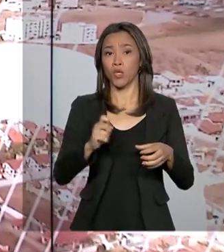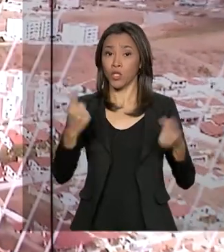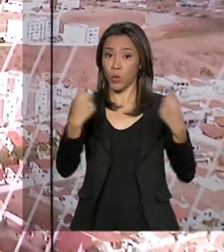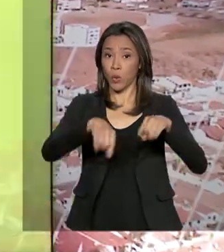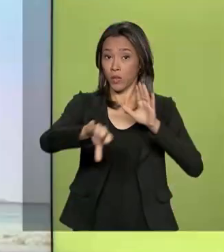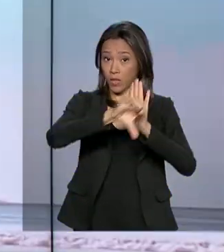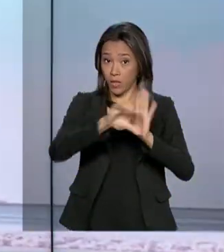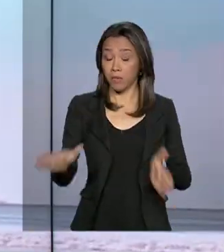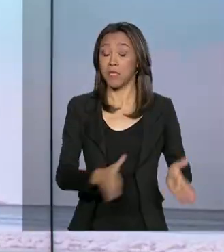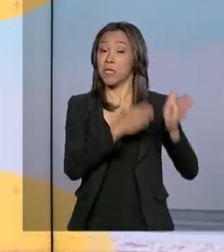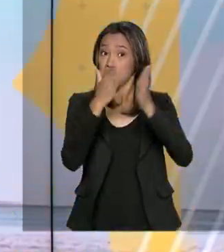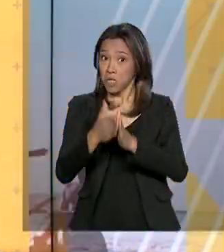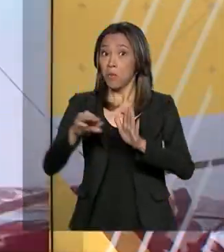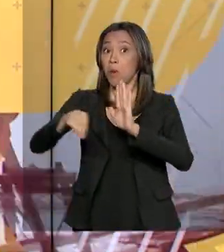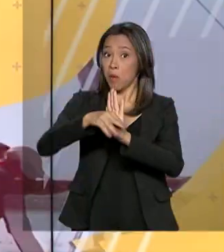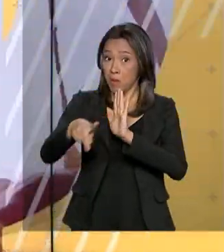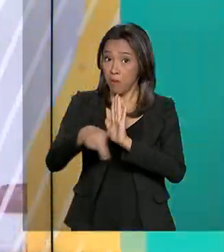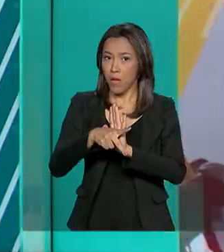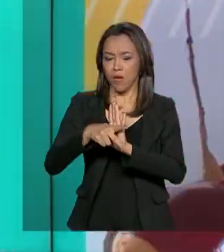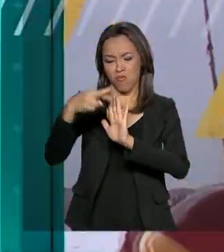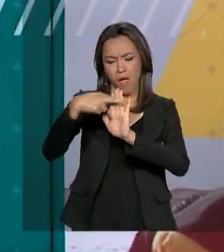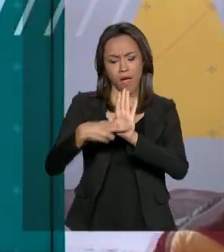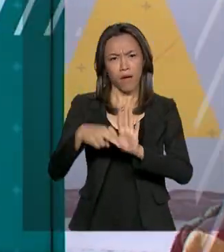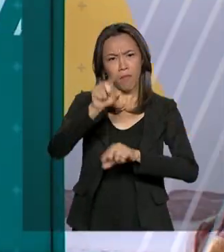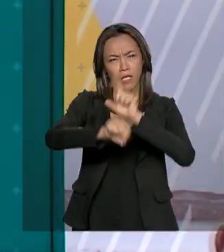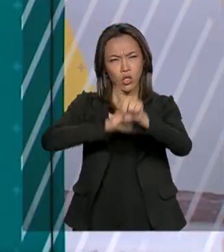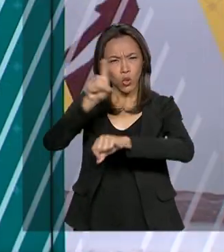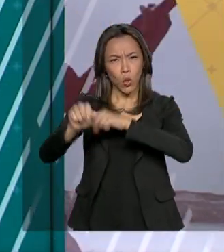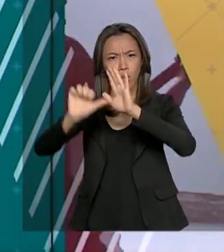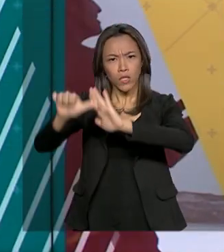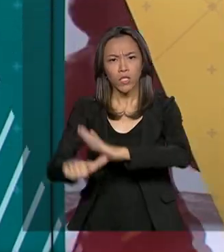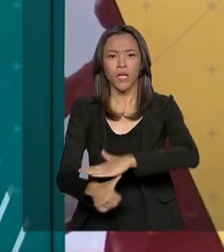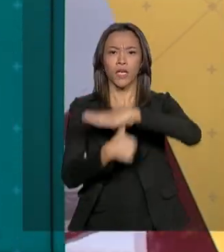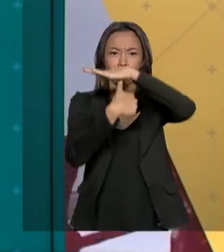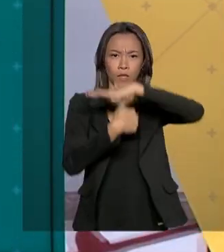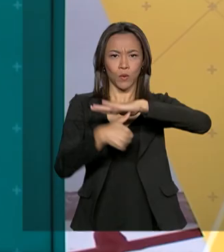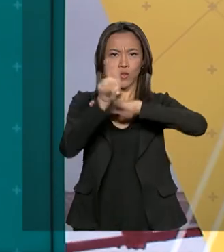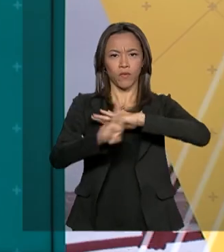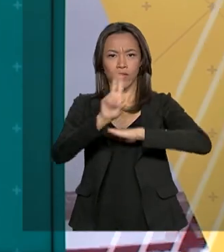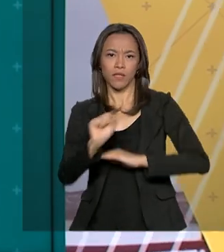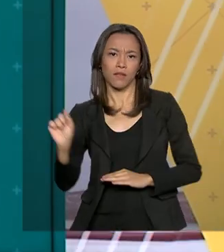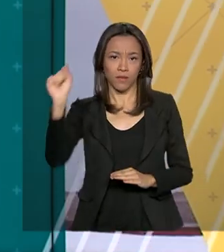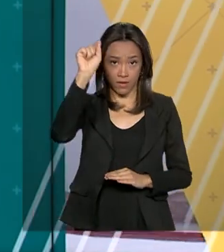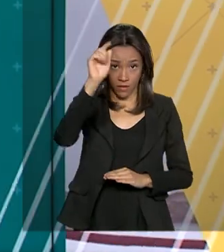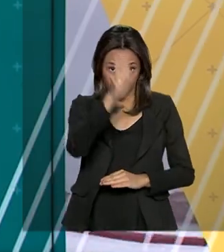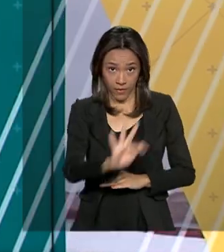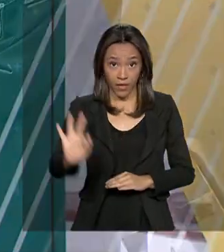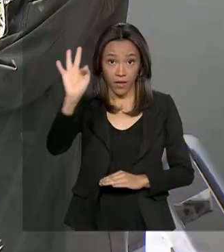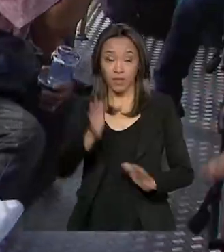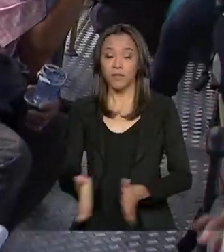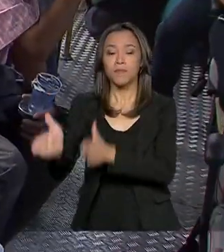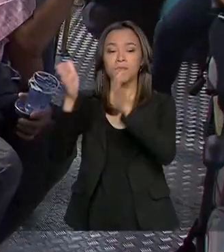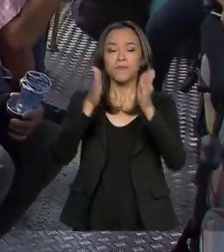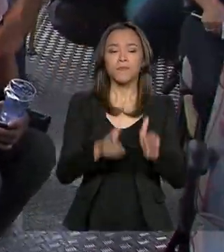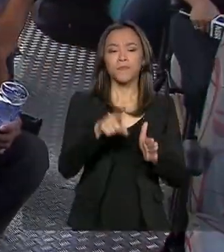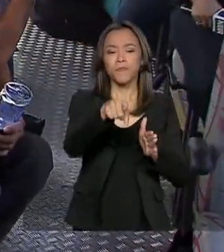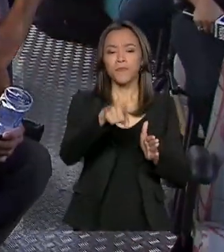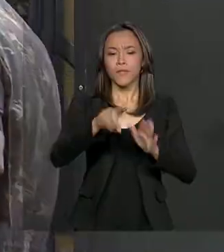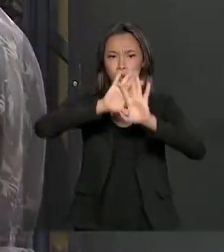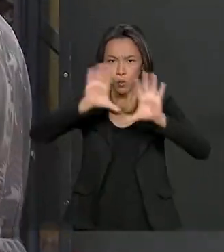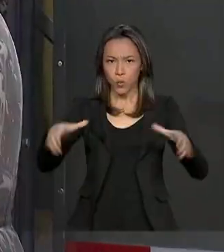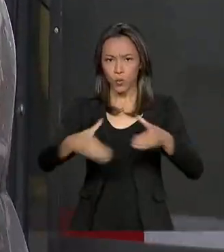provisória com regras para a escolha de reitores de universidades federais. E veja também, forças